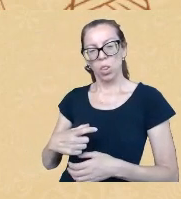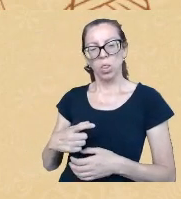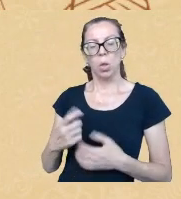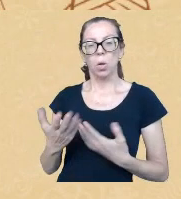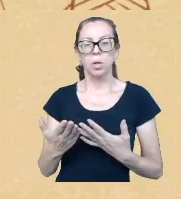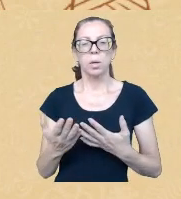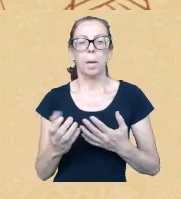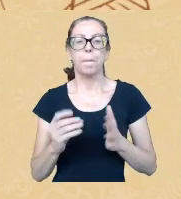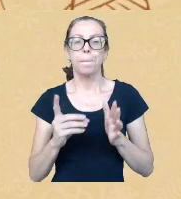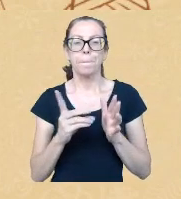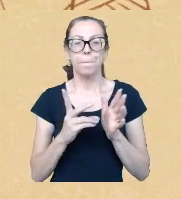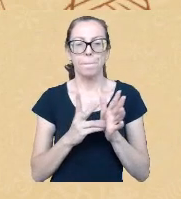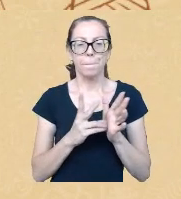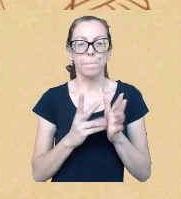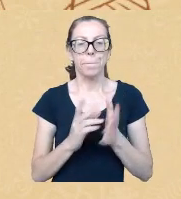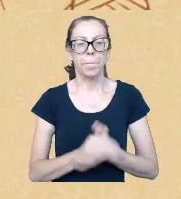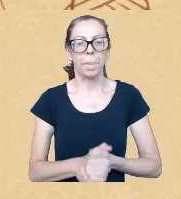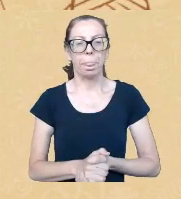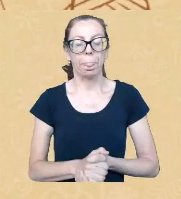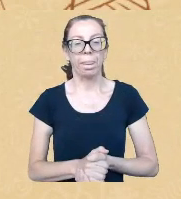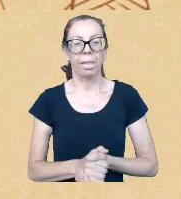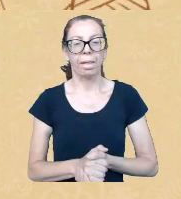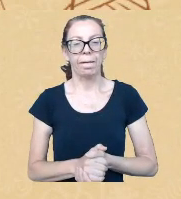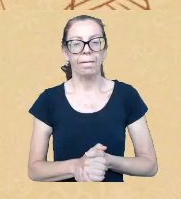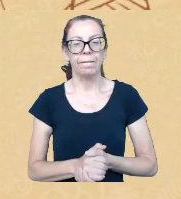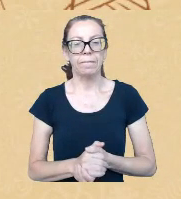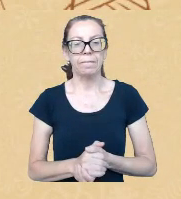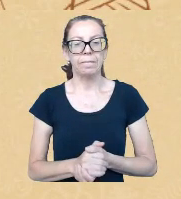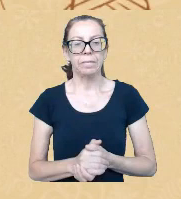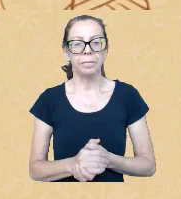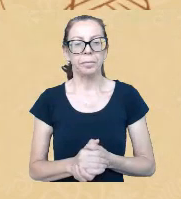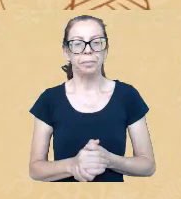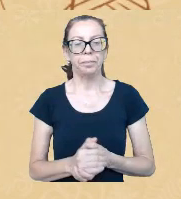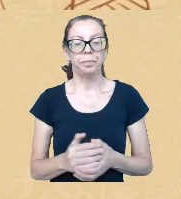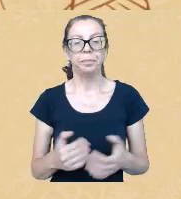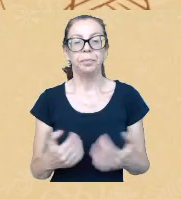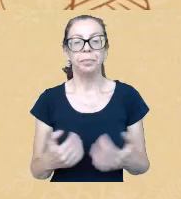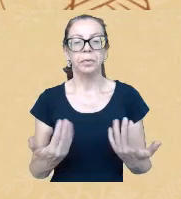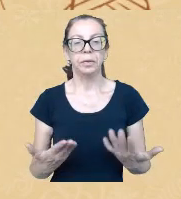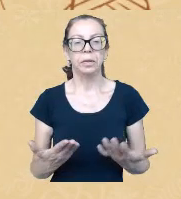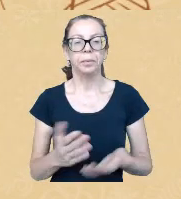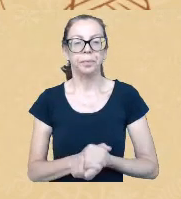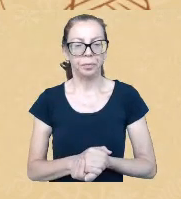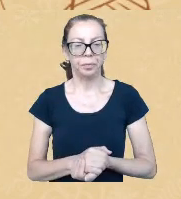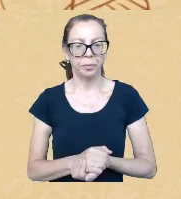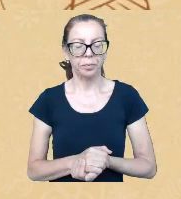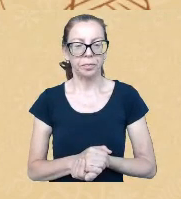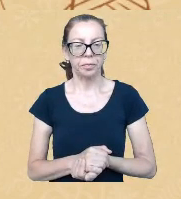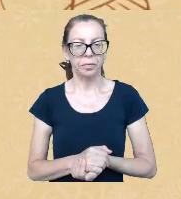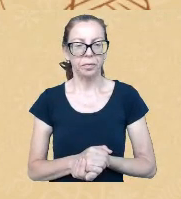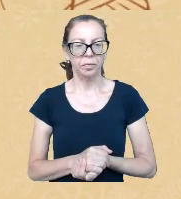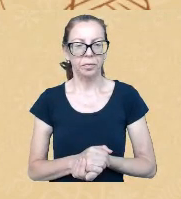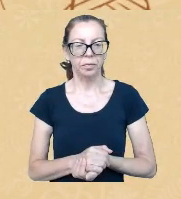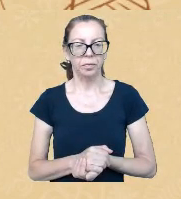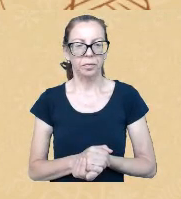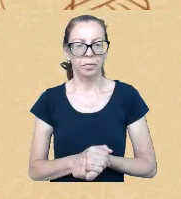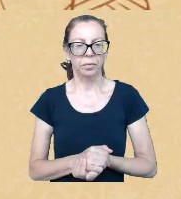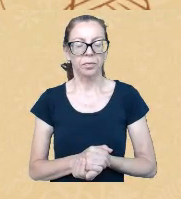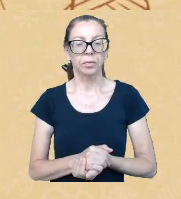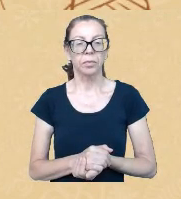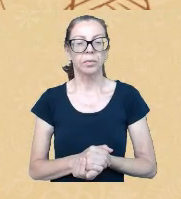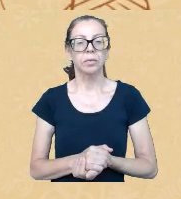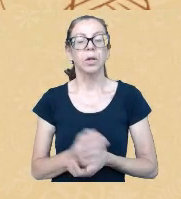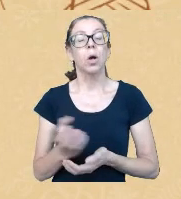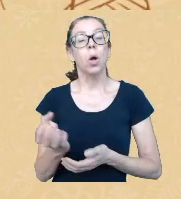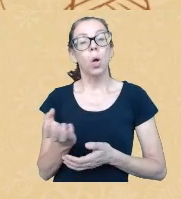recenseamento atual ele acaba pactuando de novo com esse apagamento e aí eu queria mostrar para vocês alguns